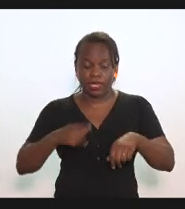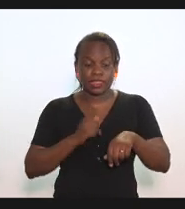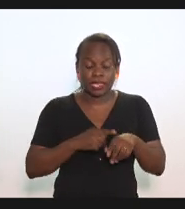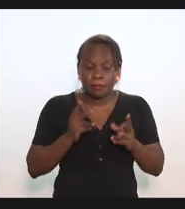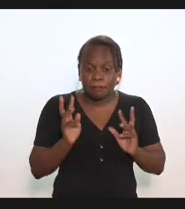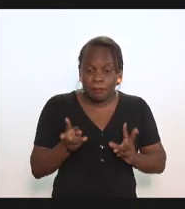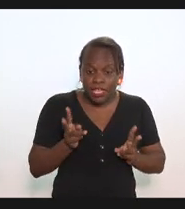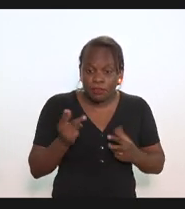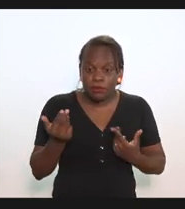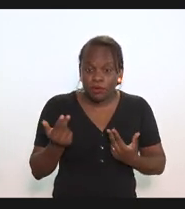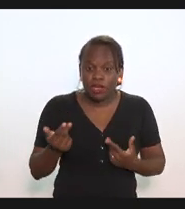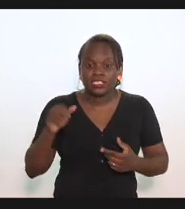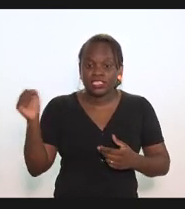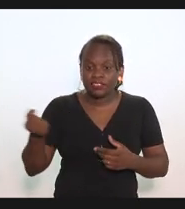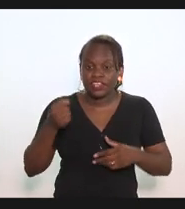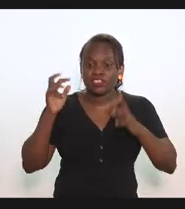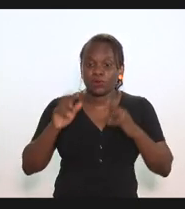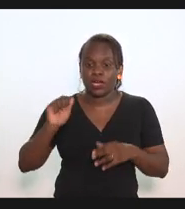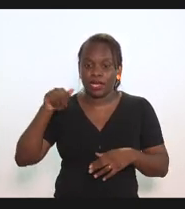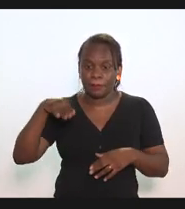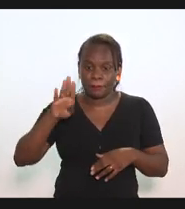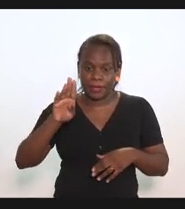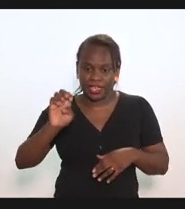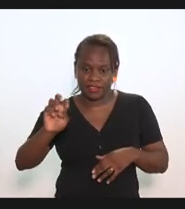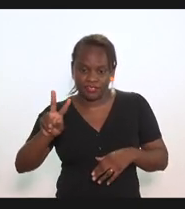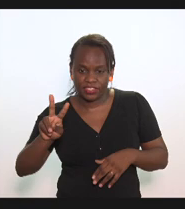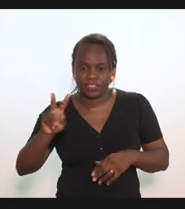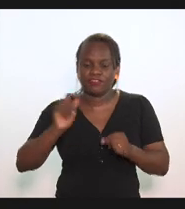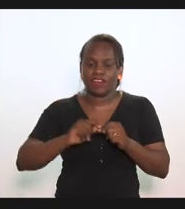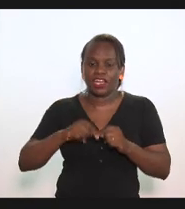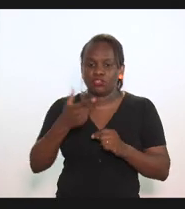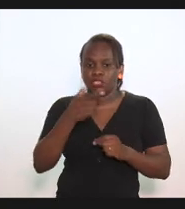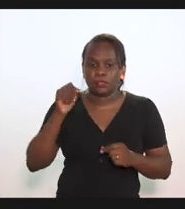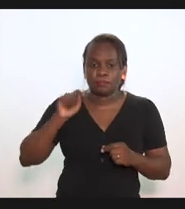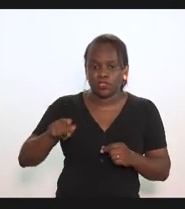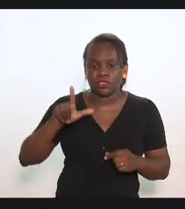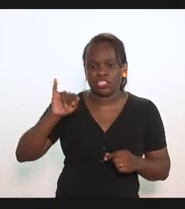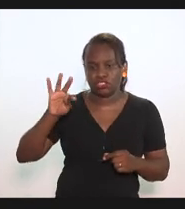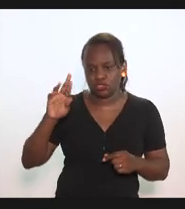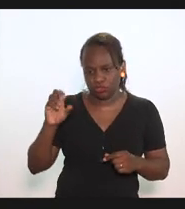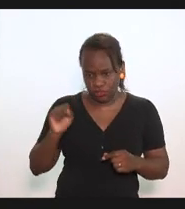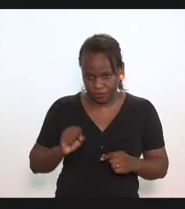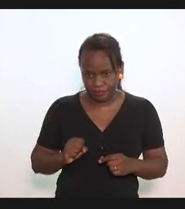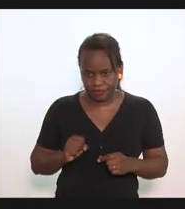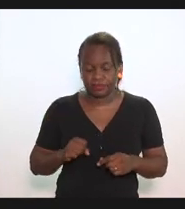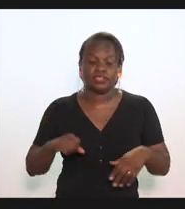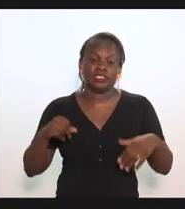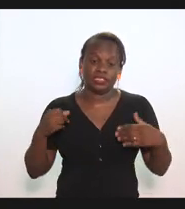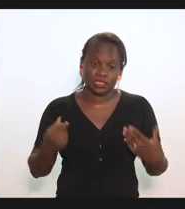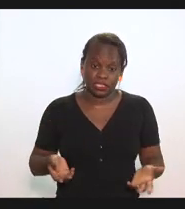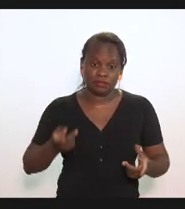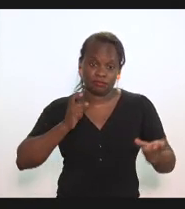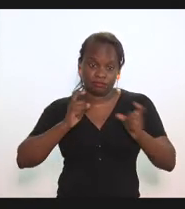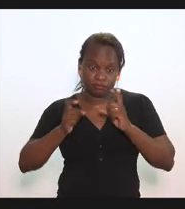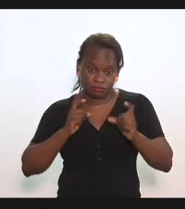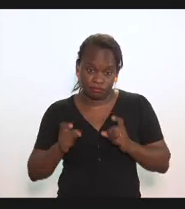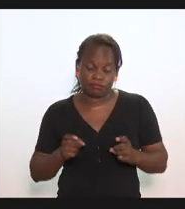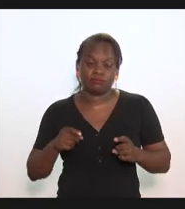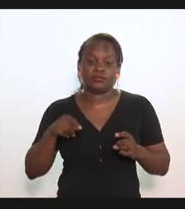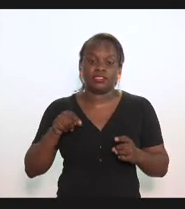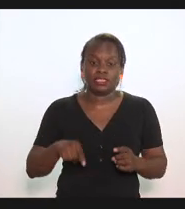tempo que uma cervejaria do porte da Ambev produziu seus 200 mil litros então essa discussão